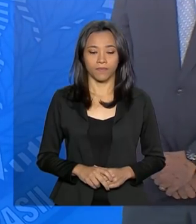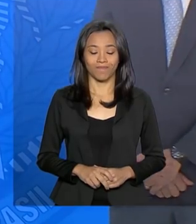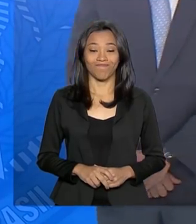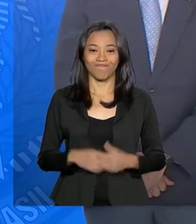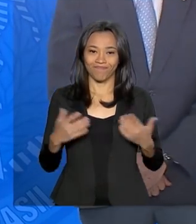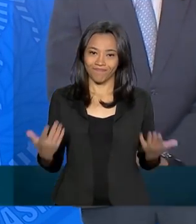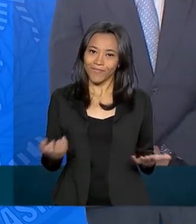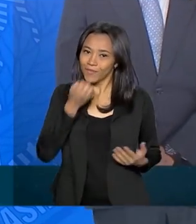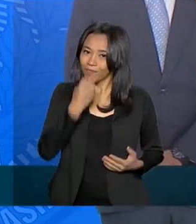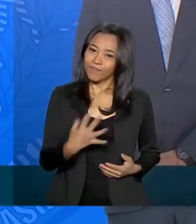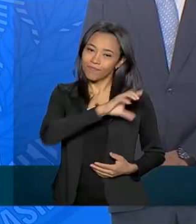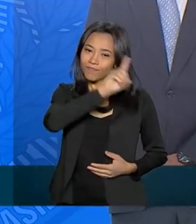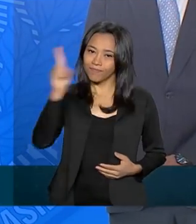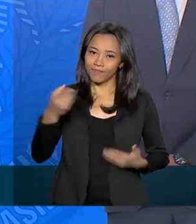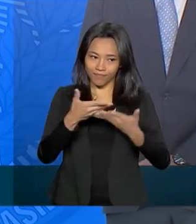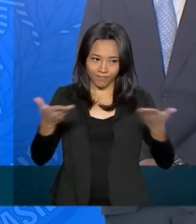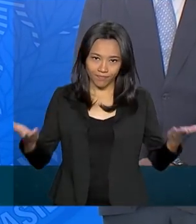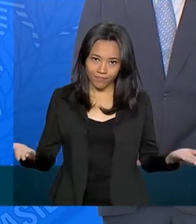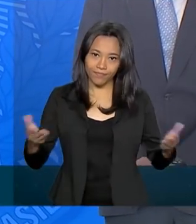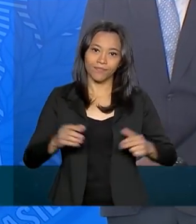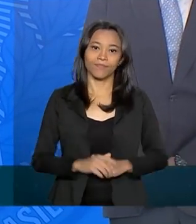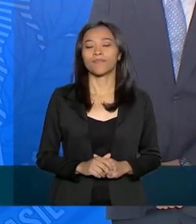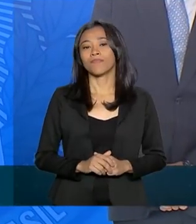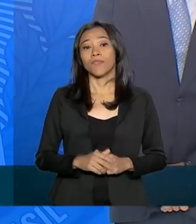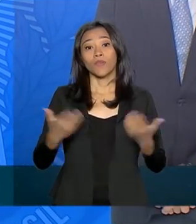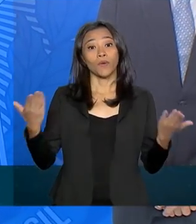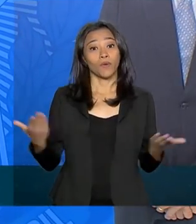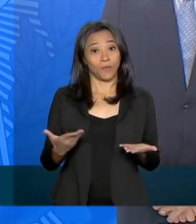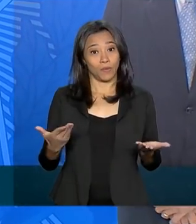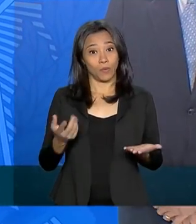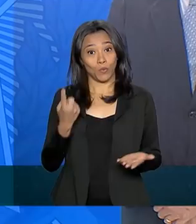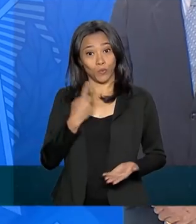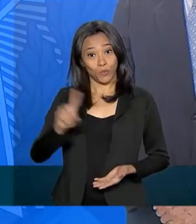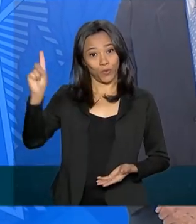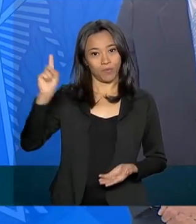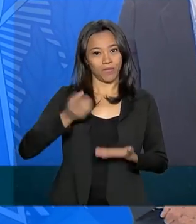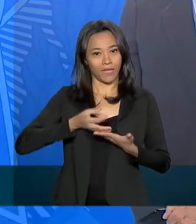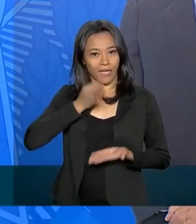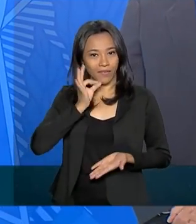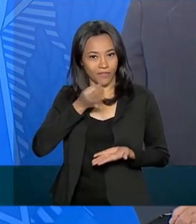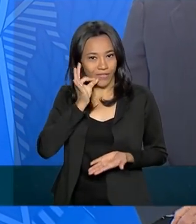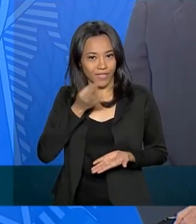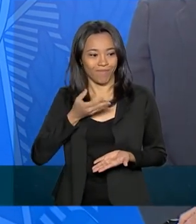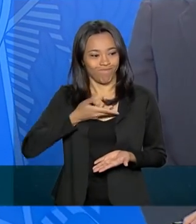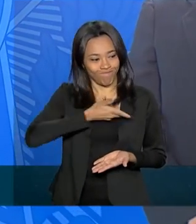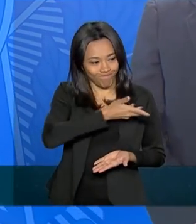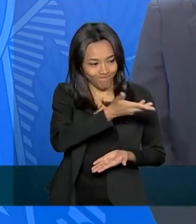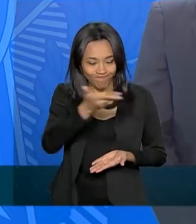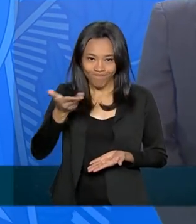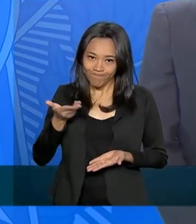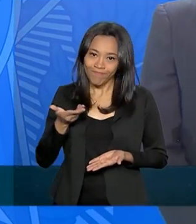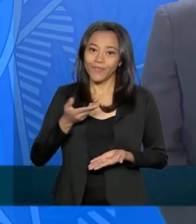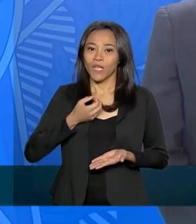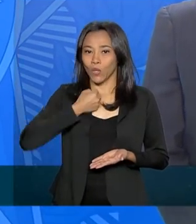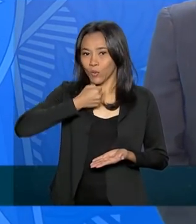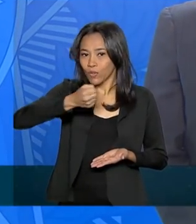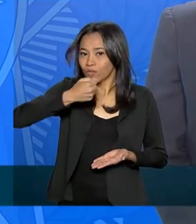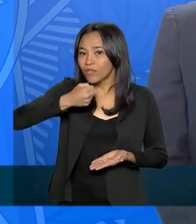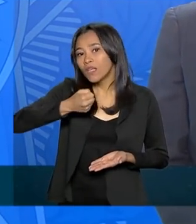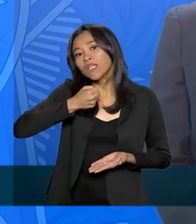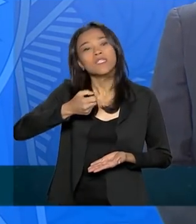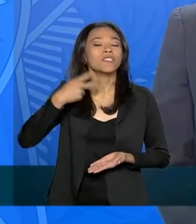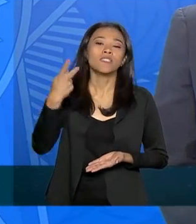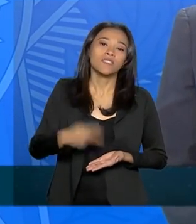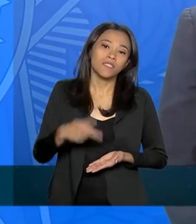Bom dia. Tendo em vista em especial o último café com jornalistas que cobram aqui o Planalto, fizeram um